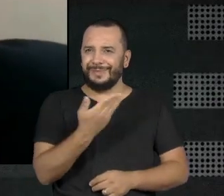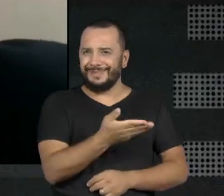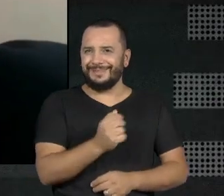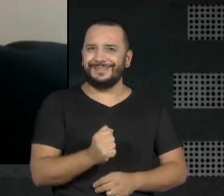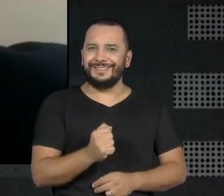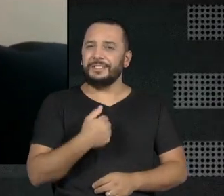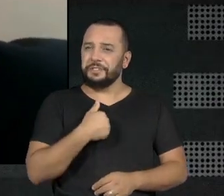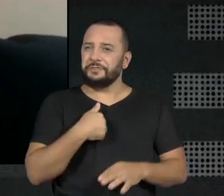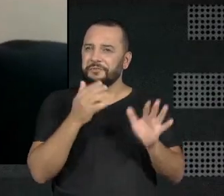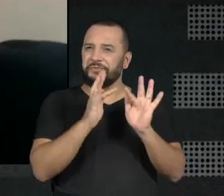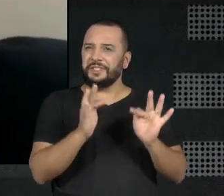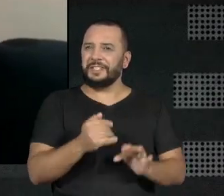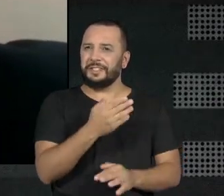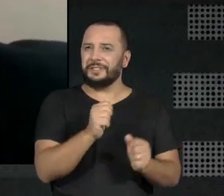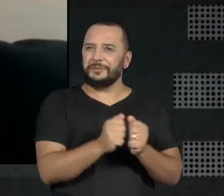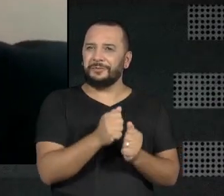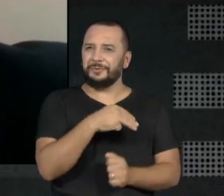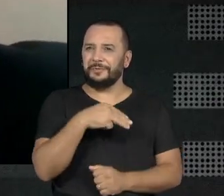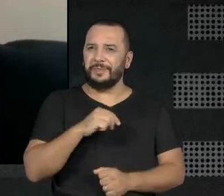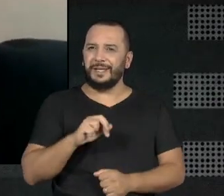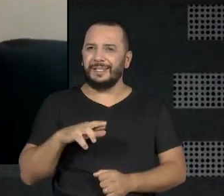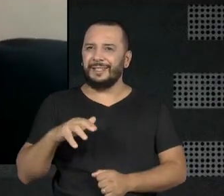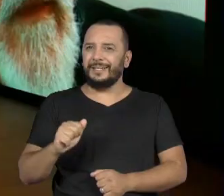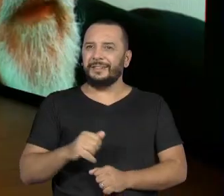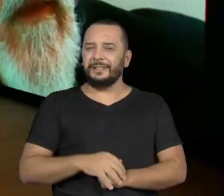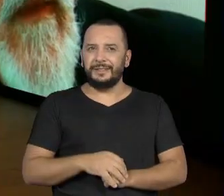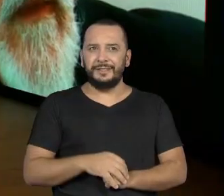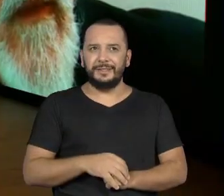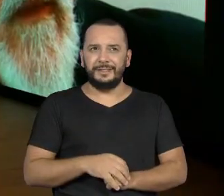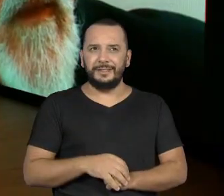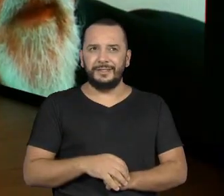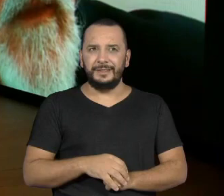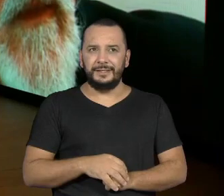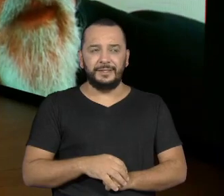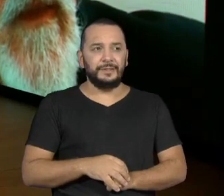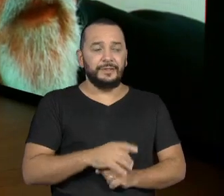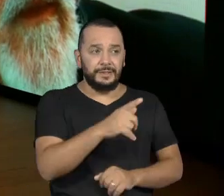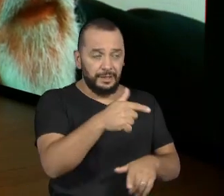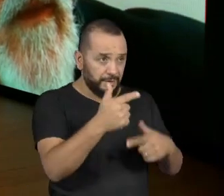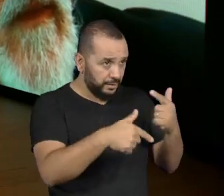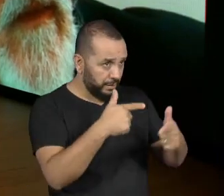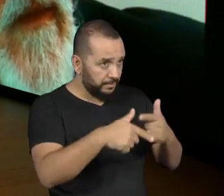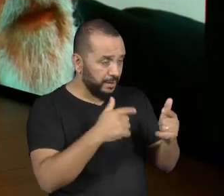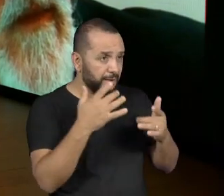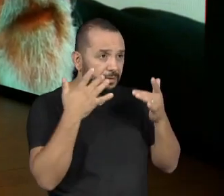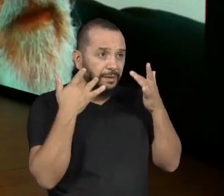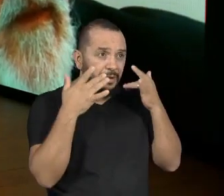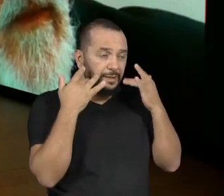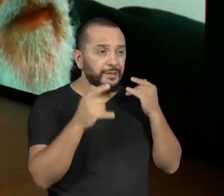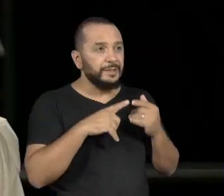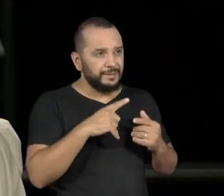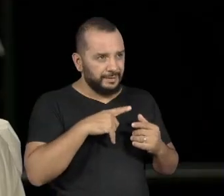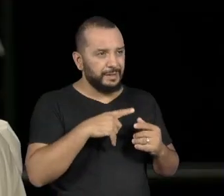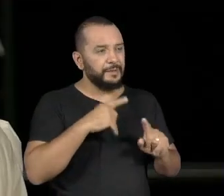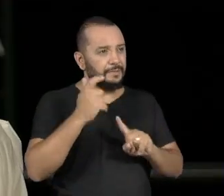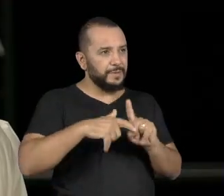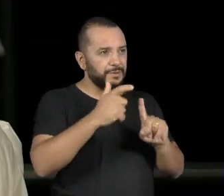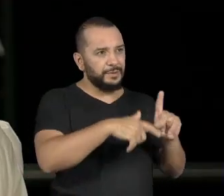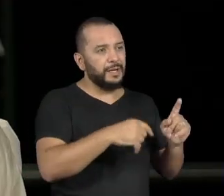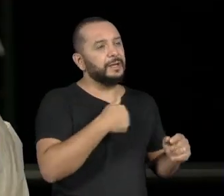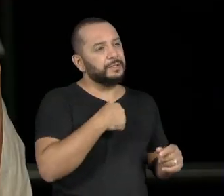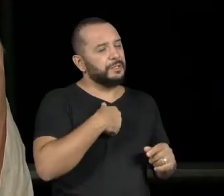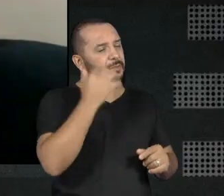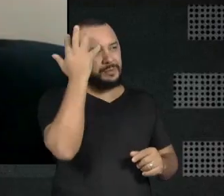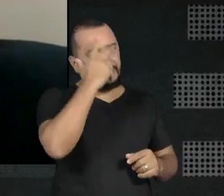Ficou feliz com a Maria. com o Sandro e com o Antônio. Sua carreira no teatro é repleta de ótimas interpretações de belos